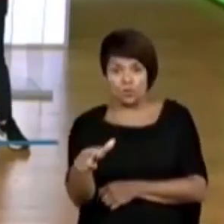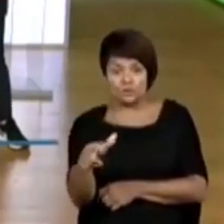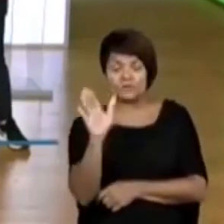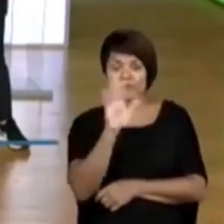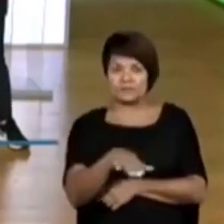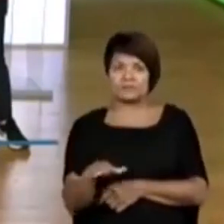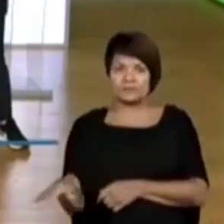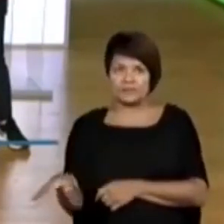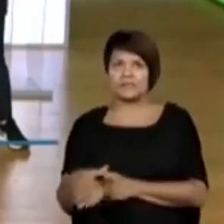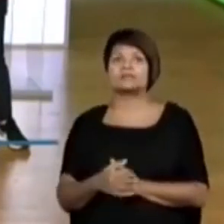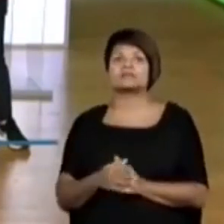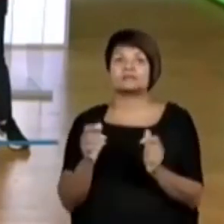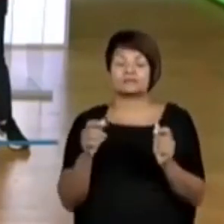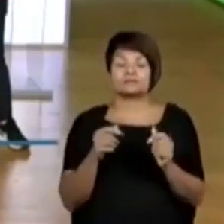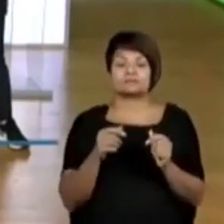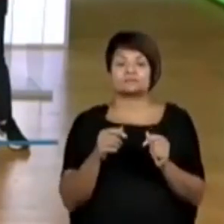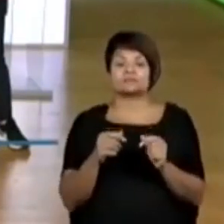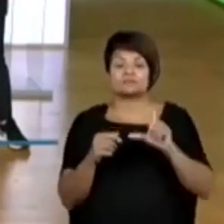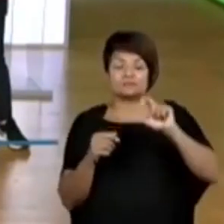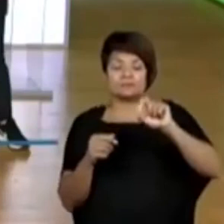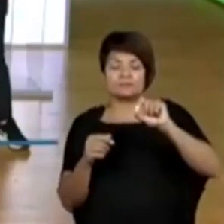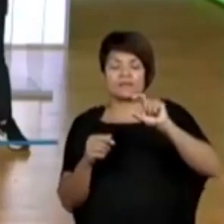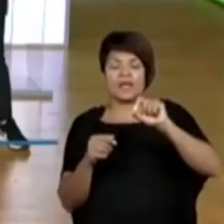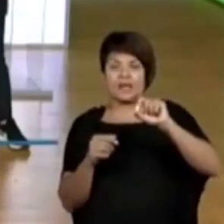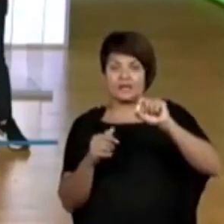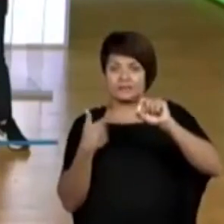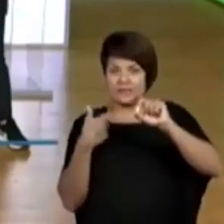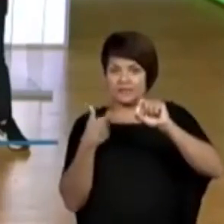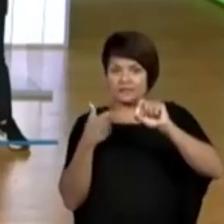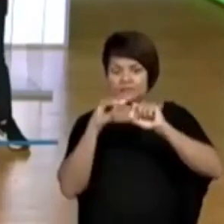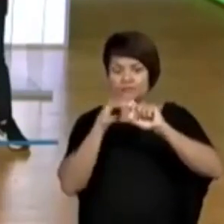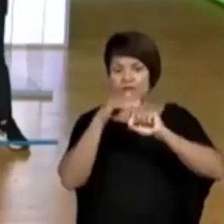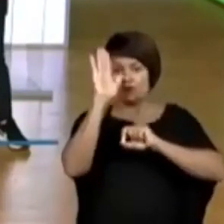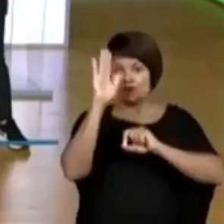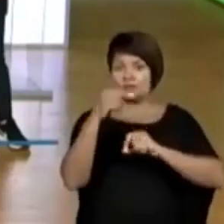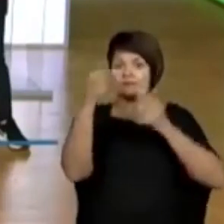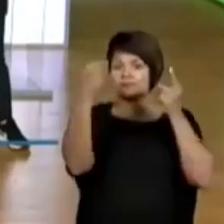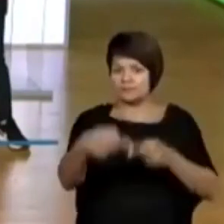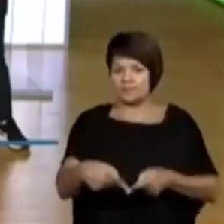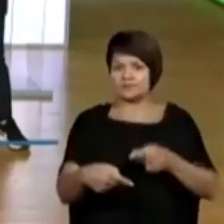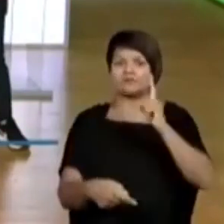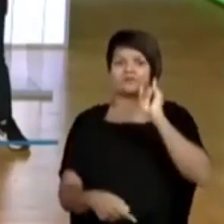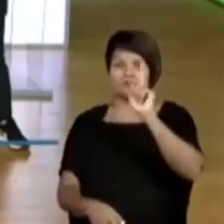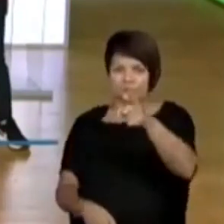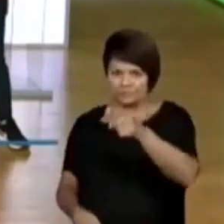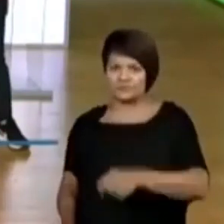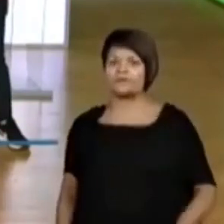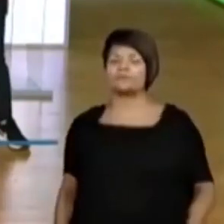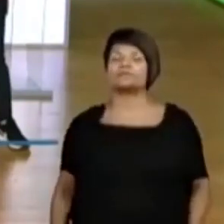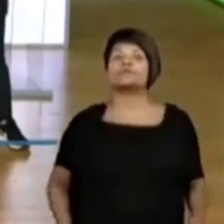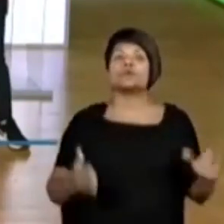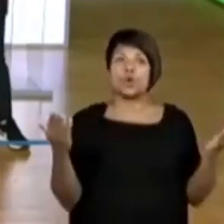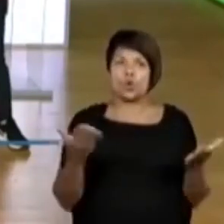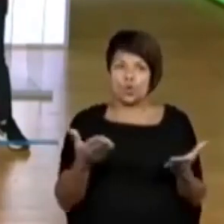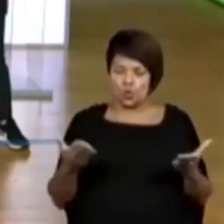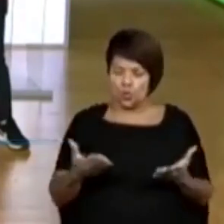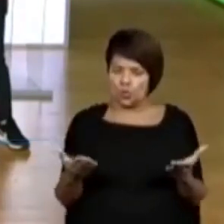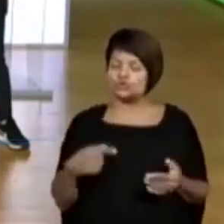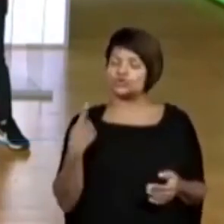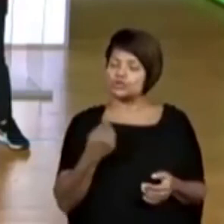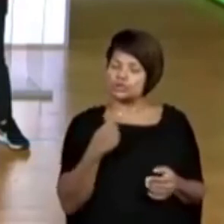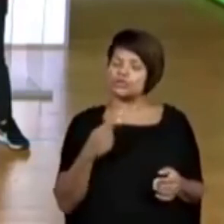crianças maiores de 10 anos, fica aí como desafio para vocês. Hoje, nós